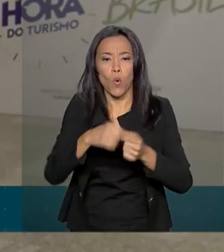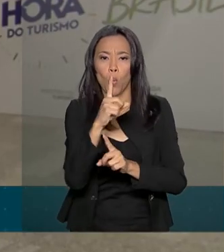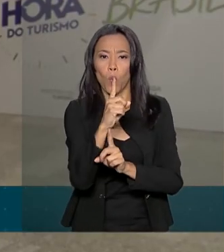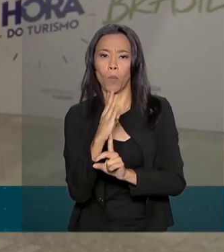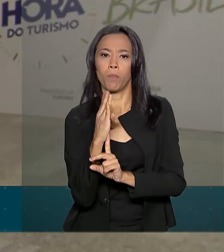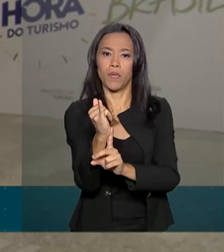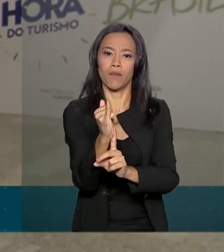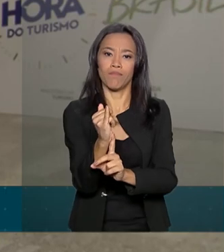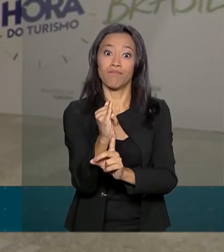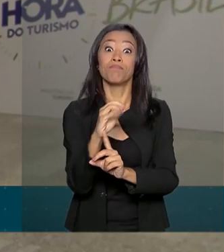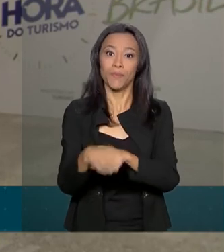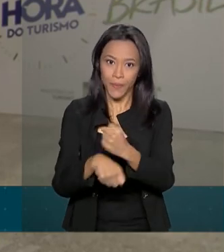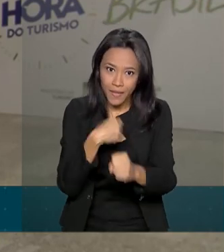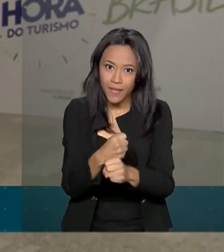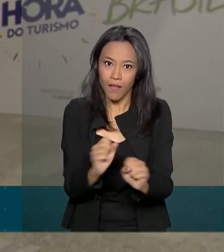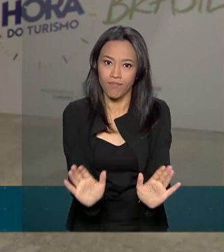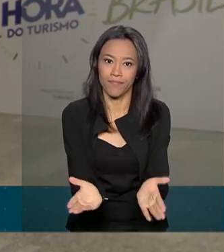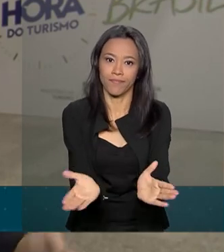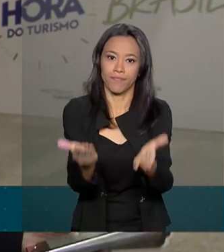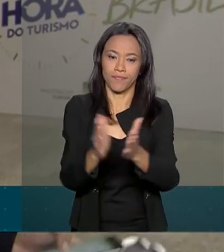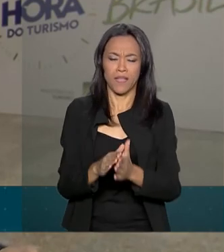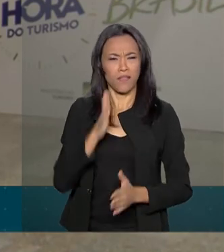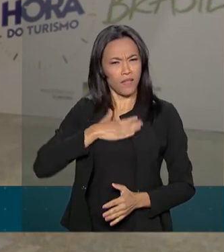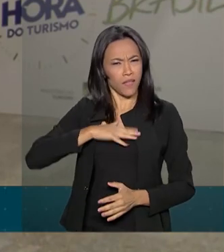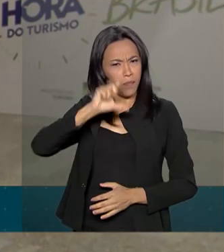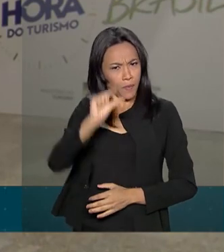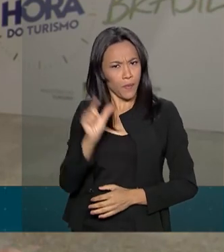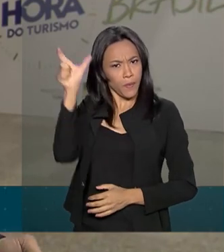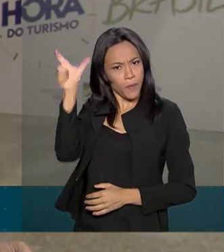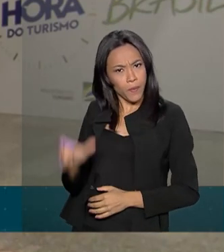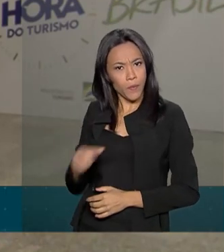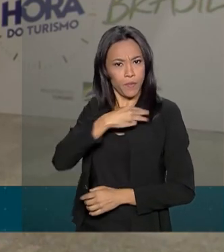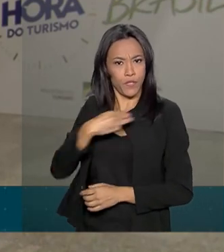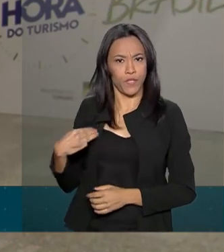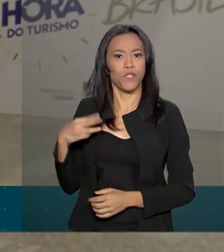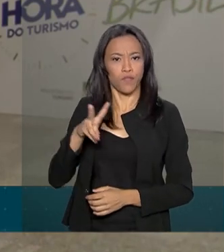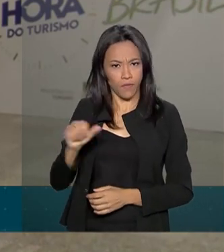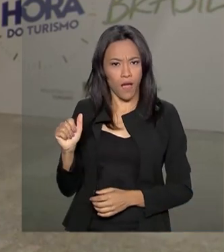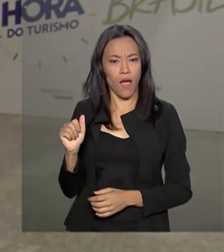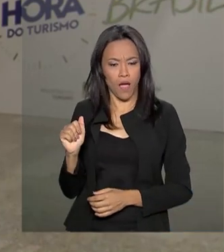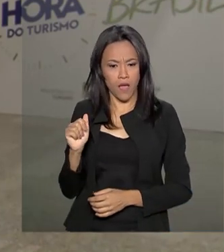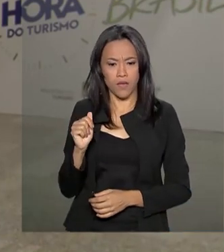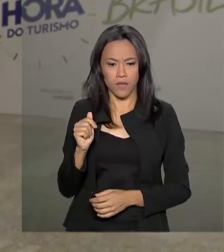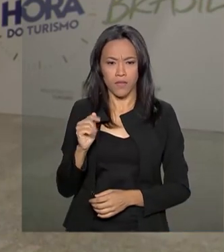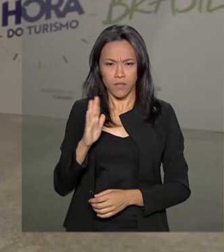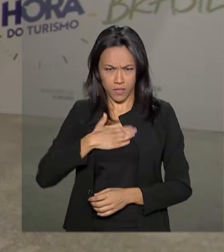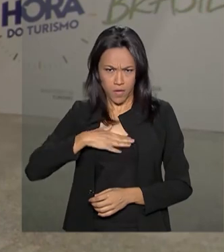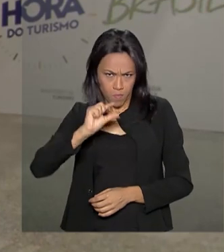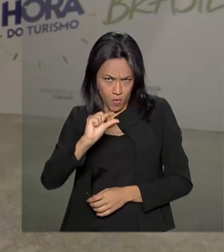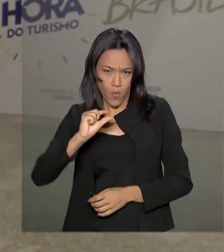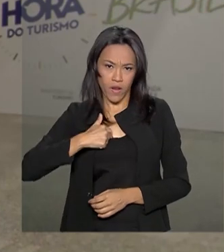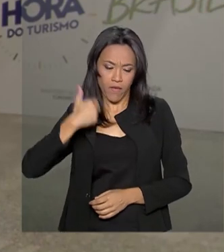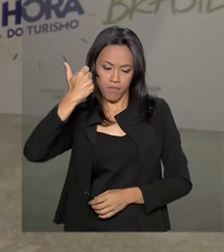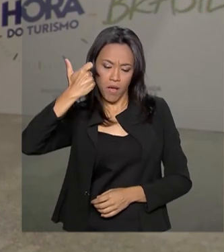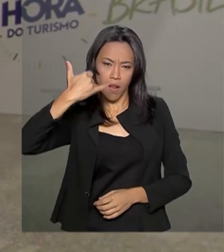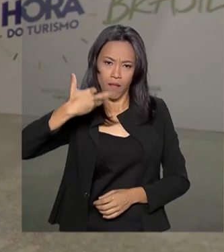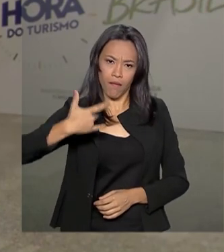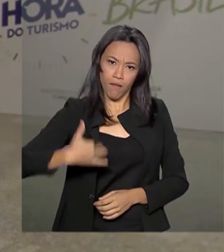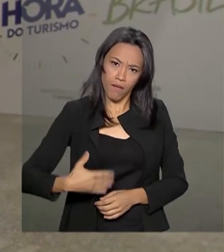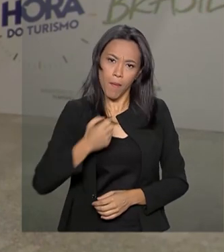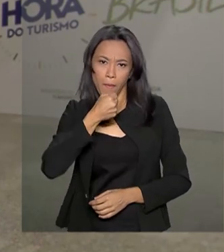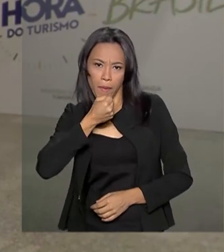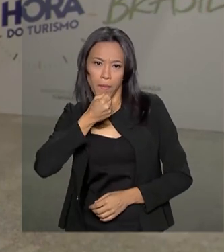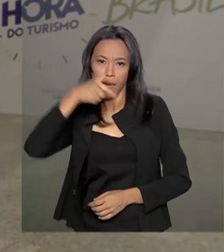por ano. Daqui a pouco o ministro do Turismo, Marcelo Antônio, vai estar aqui onde a gente está, que é no desembarque internacional do aeroporto